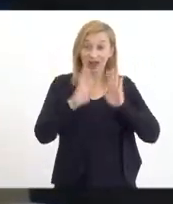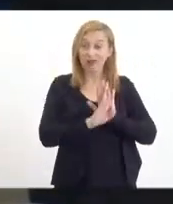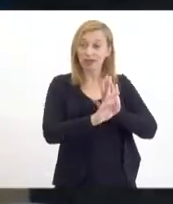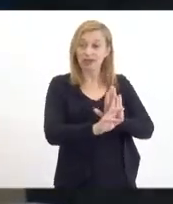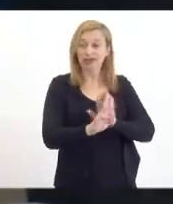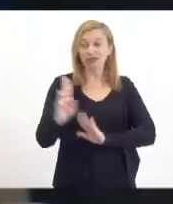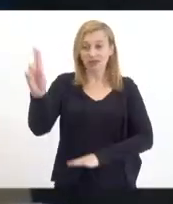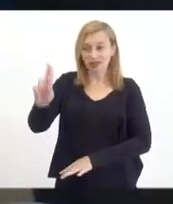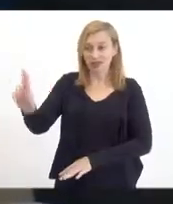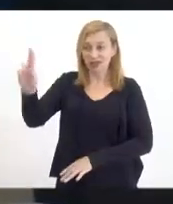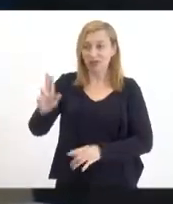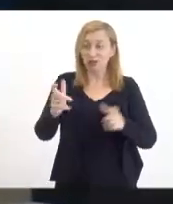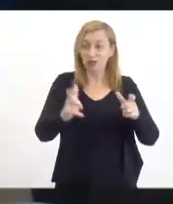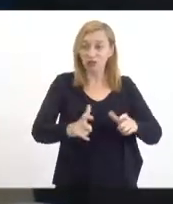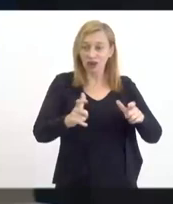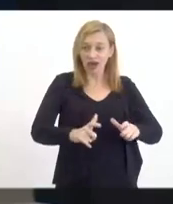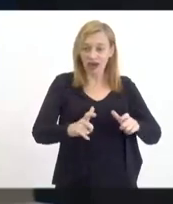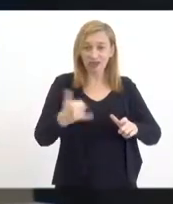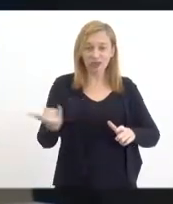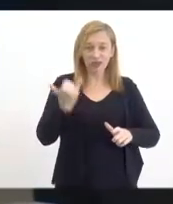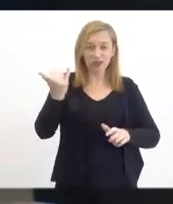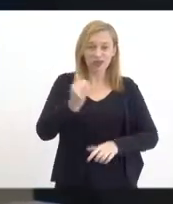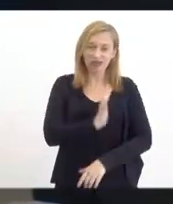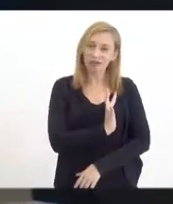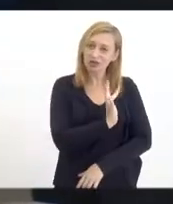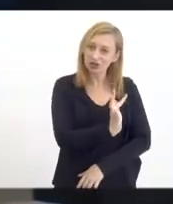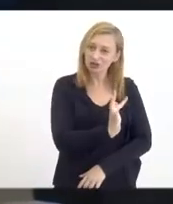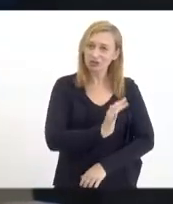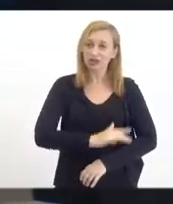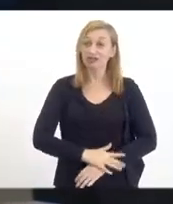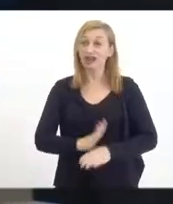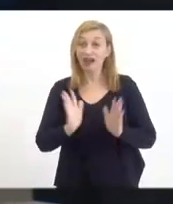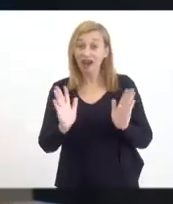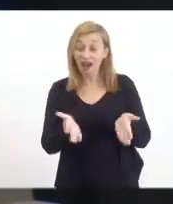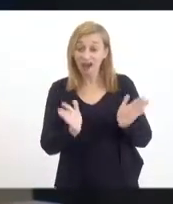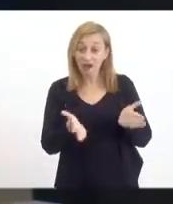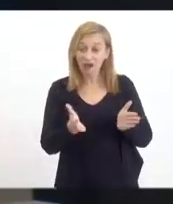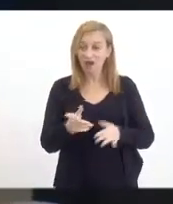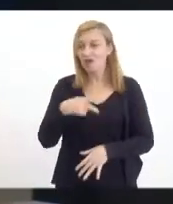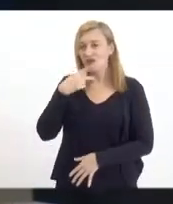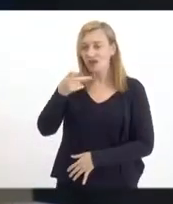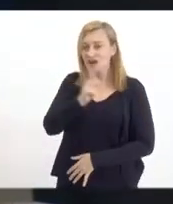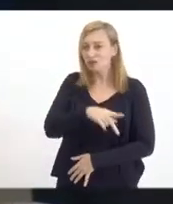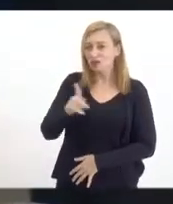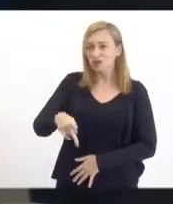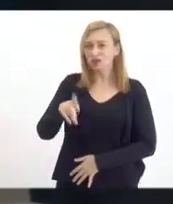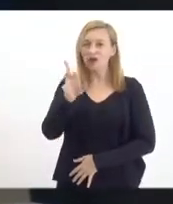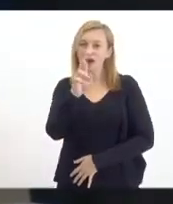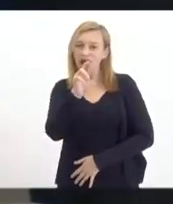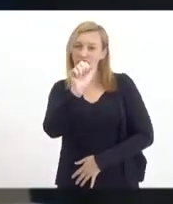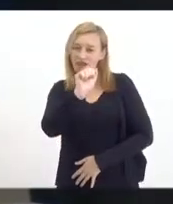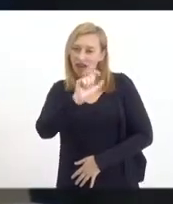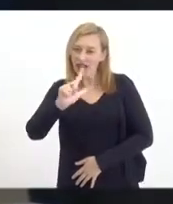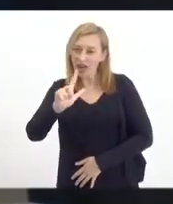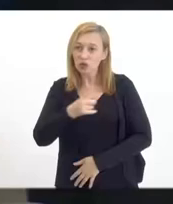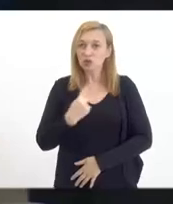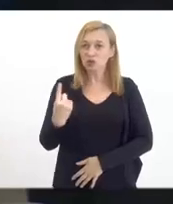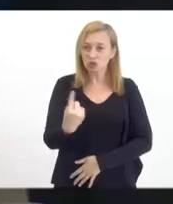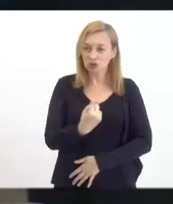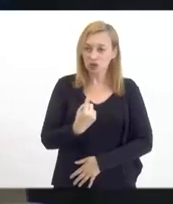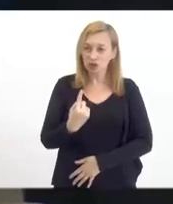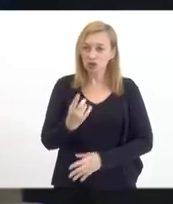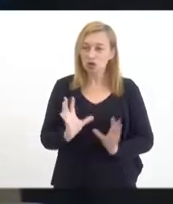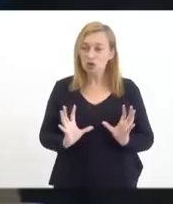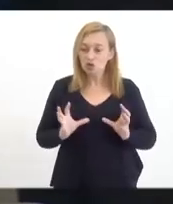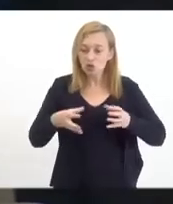Universidade num local tão peculiar que é a Baixada Fluminense. Agora, com a fala do professor Rafael, nós somos o